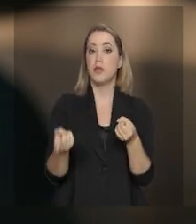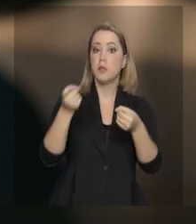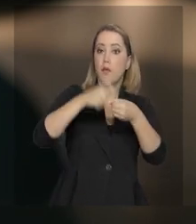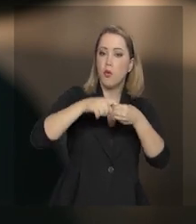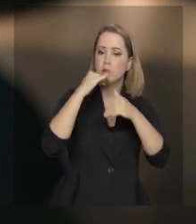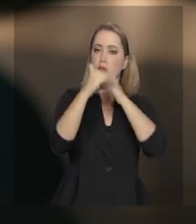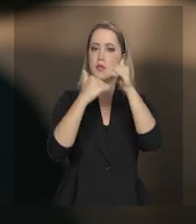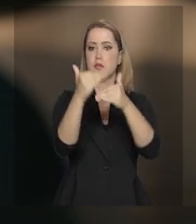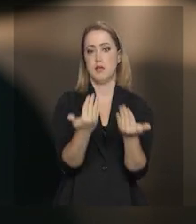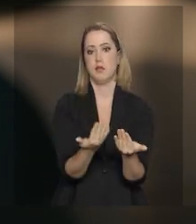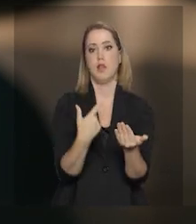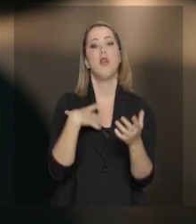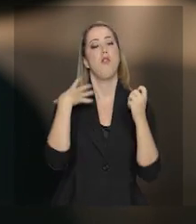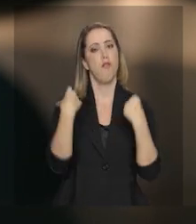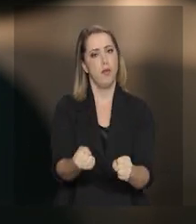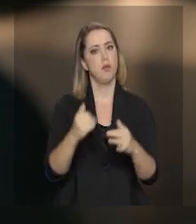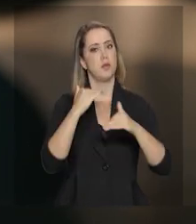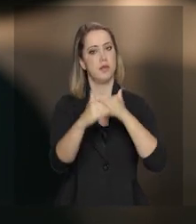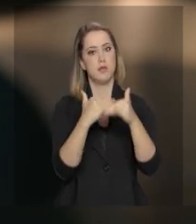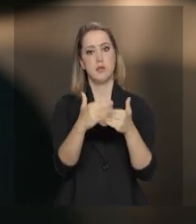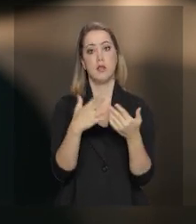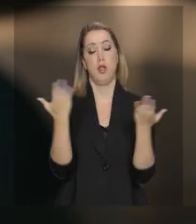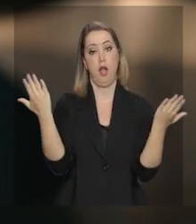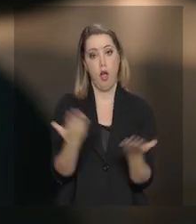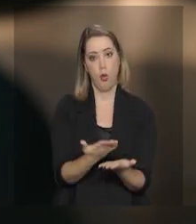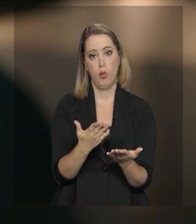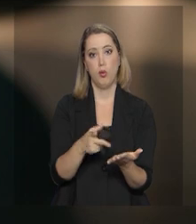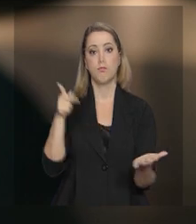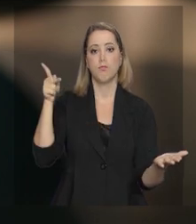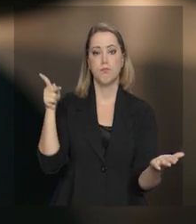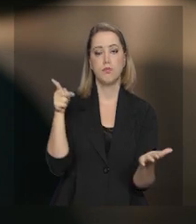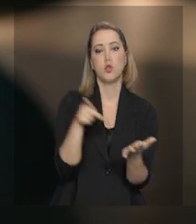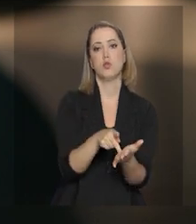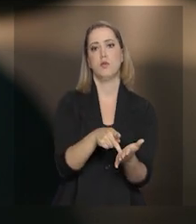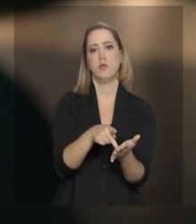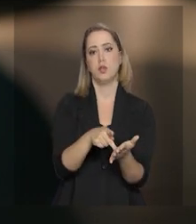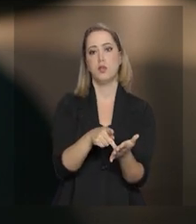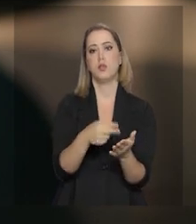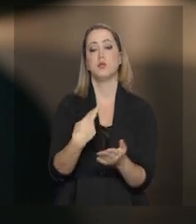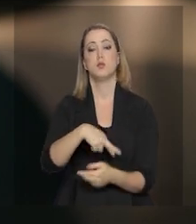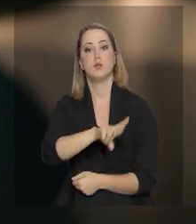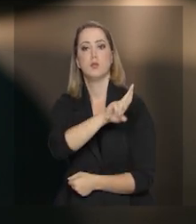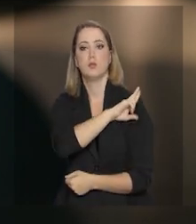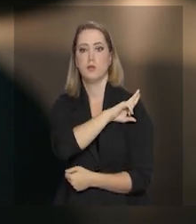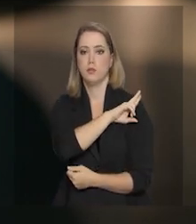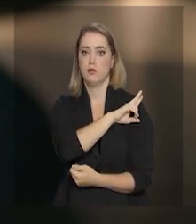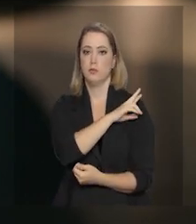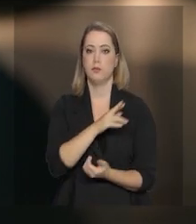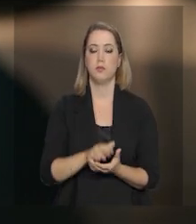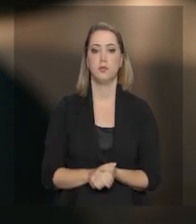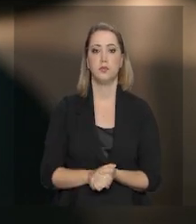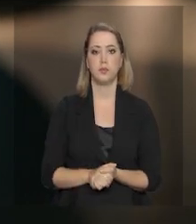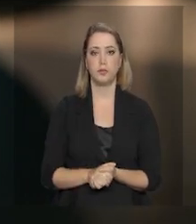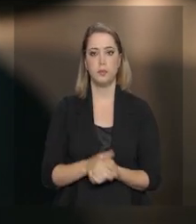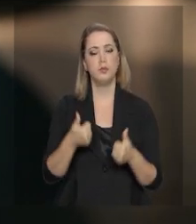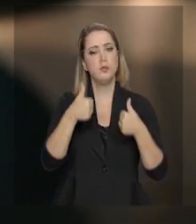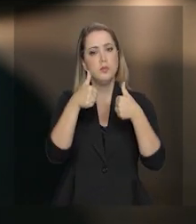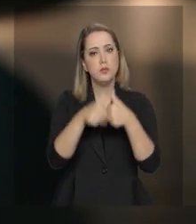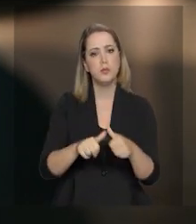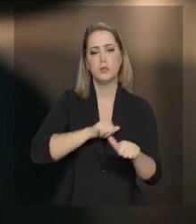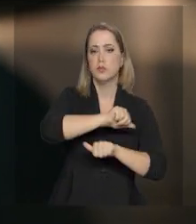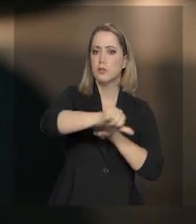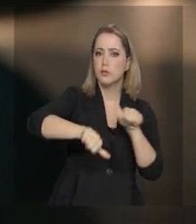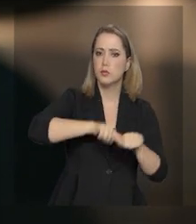Trabalhamos para voltar a crescer. Vamos crescer. Desta vez, um crescimento sustentável e responsável.